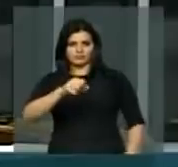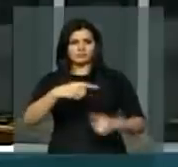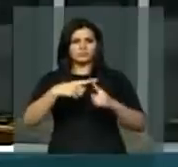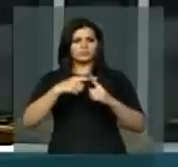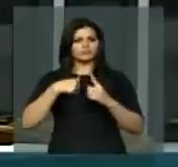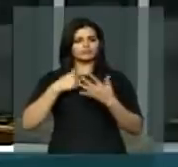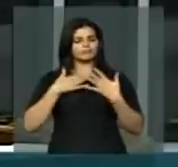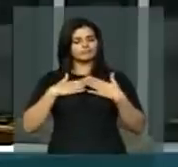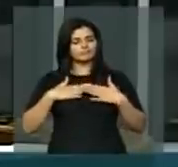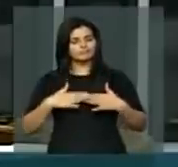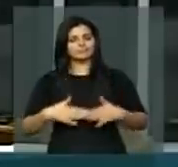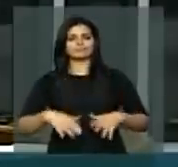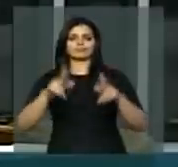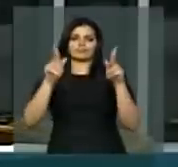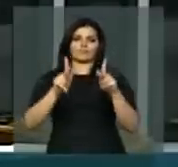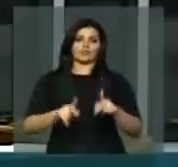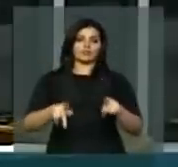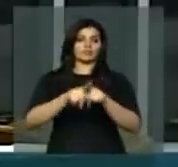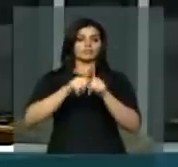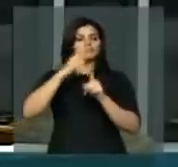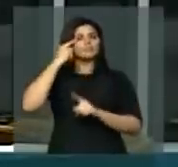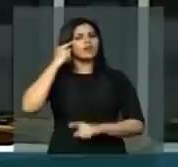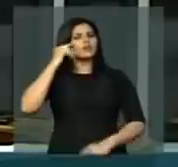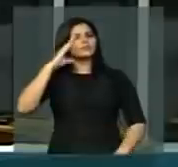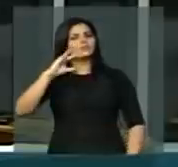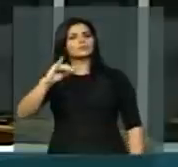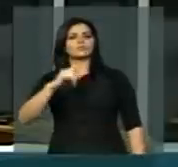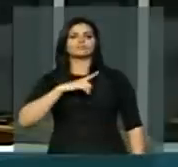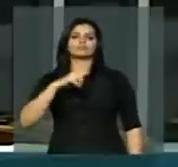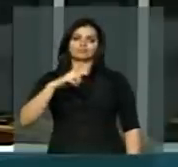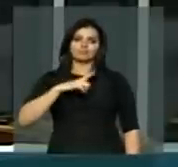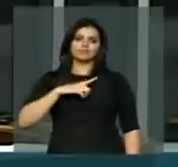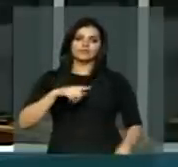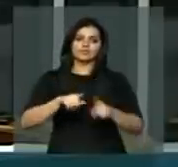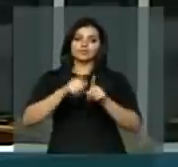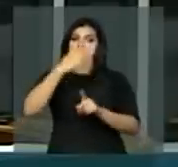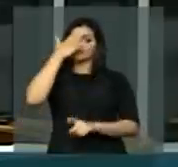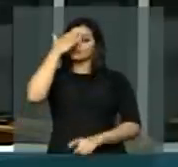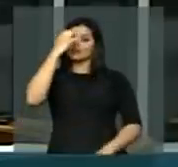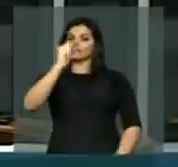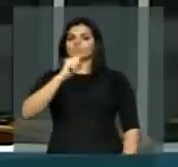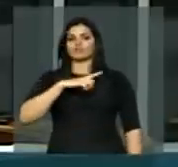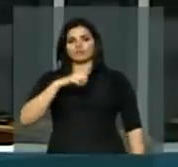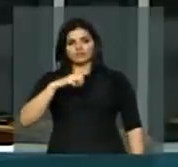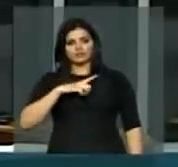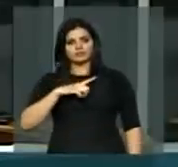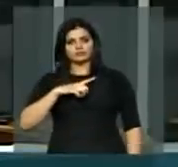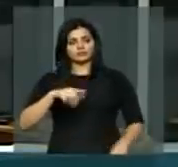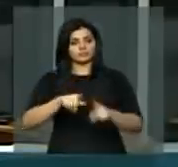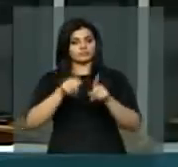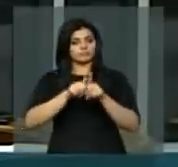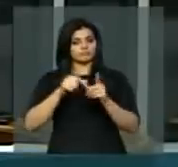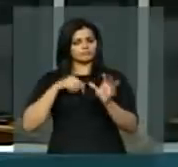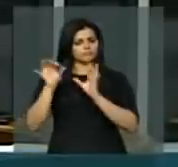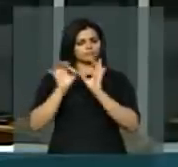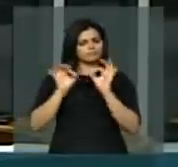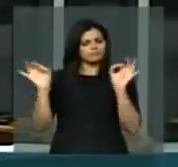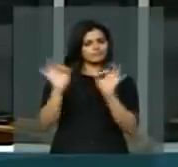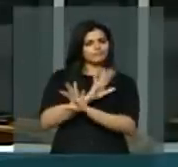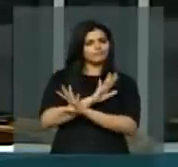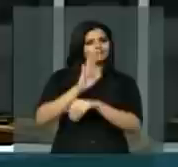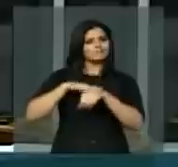equilíbrio, pela sua maturidade, pela sua sabedoria e pelo seu preparo.